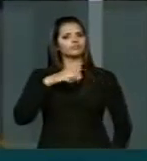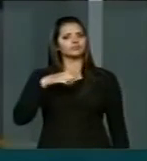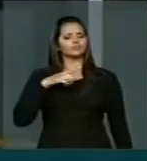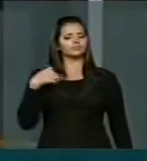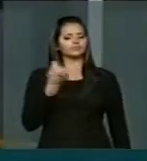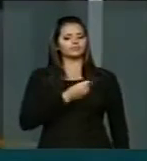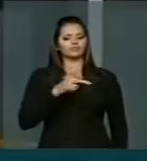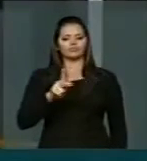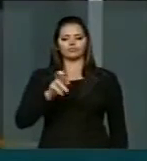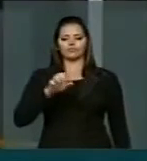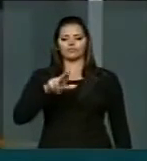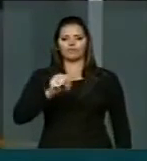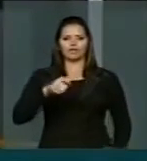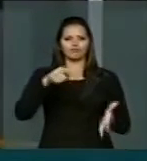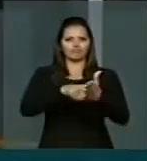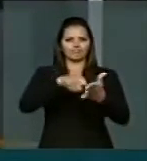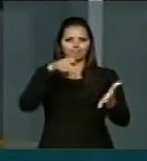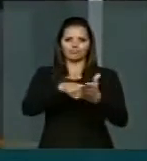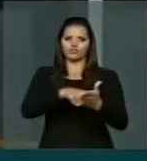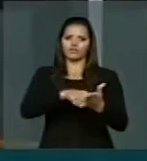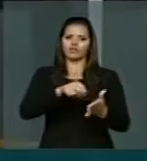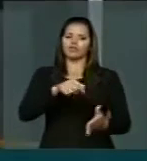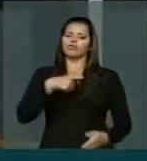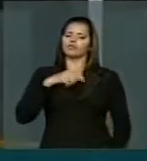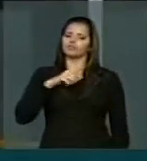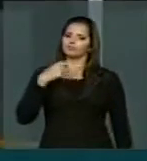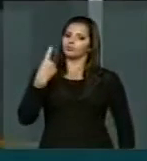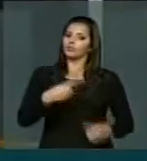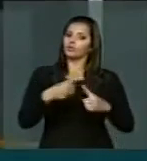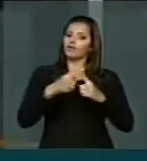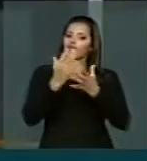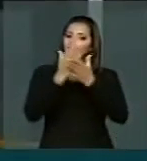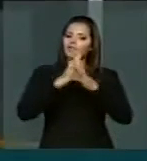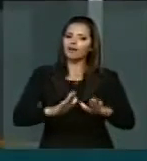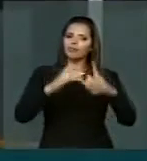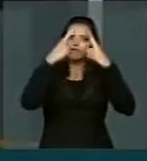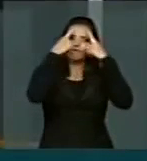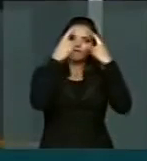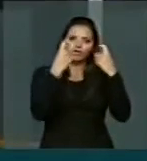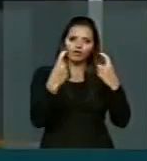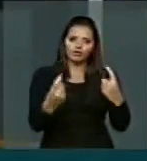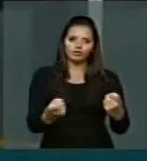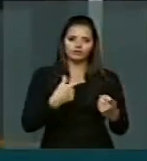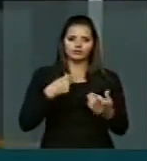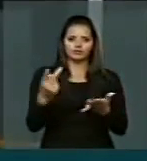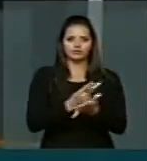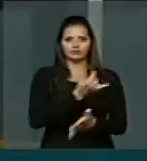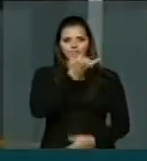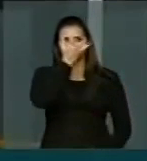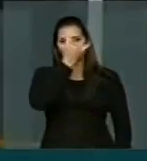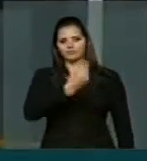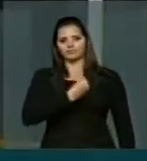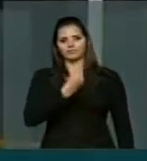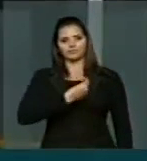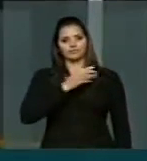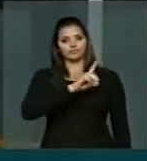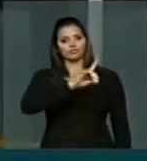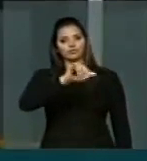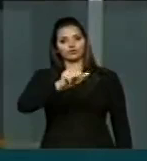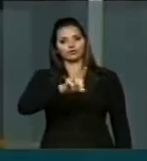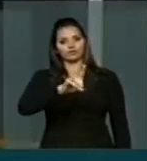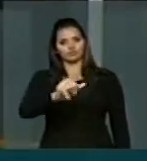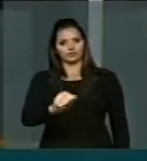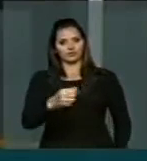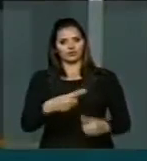penas mais rigorosas, que combatam a violência que vemos no dia a dia, especialmente a